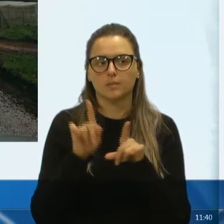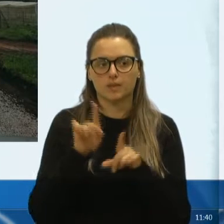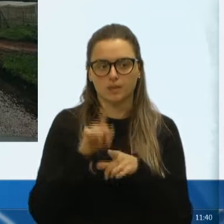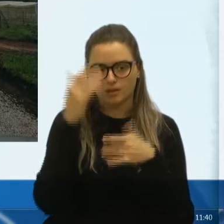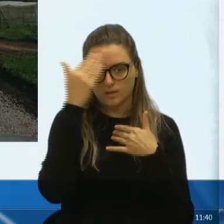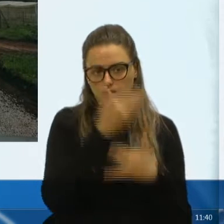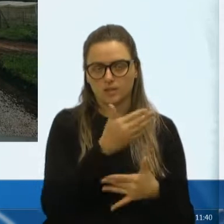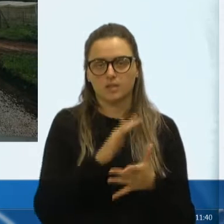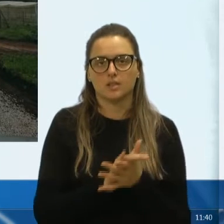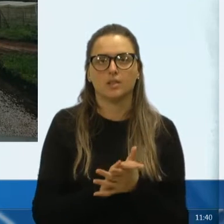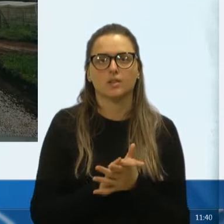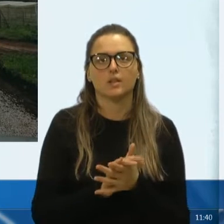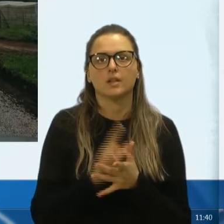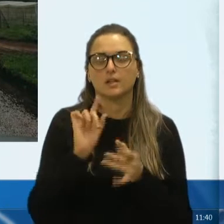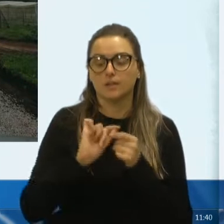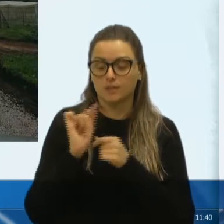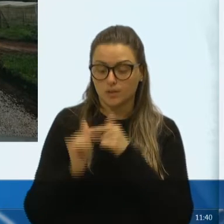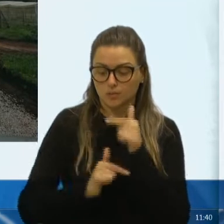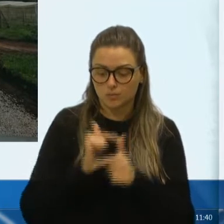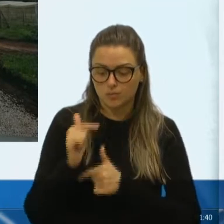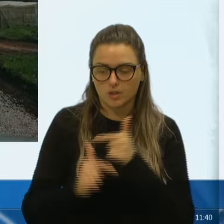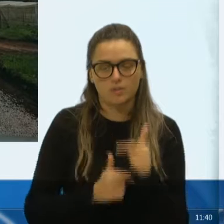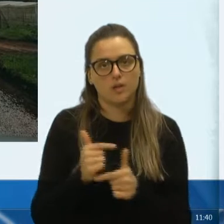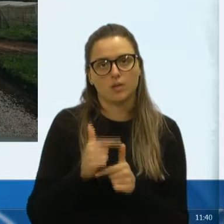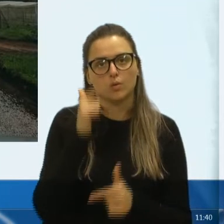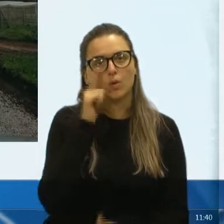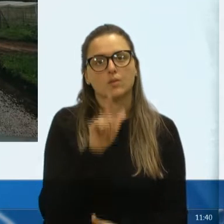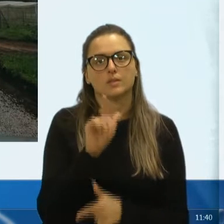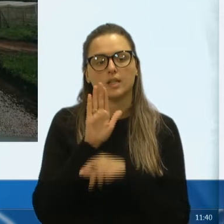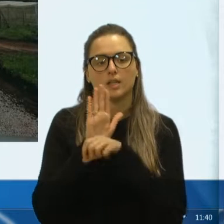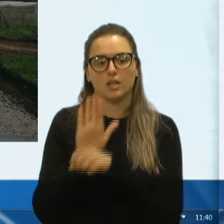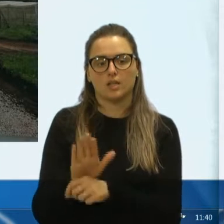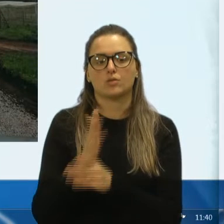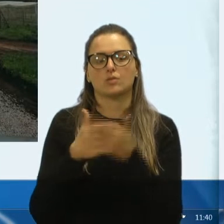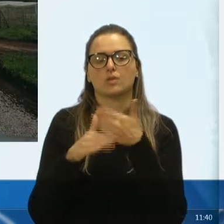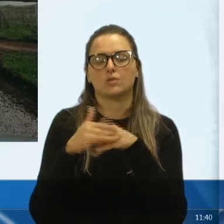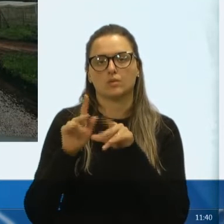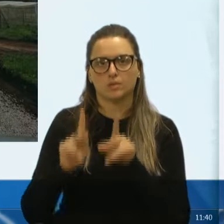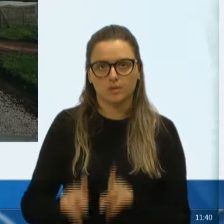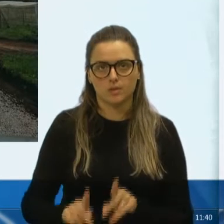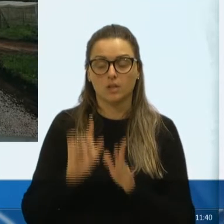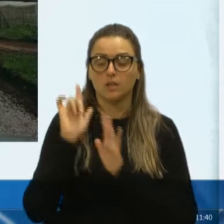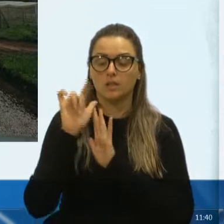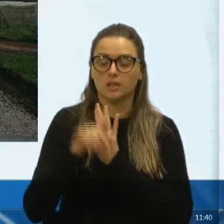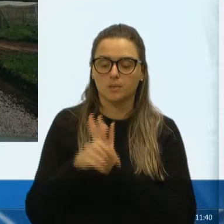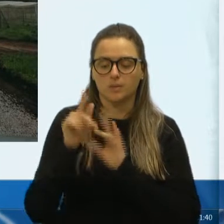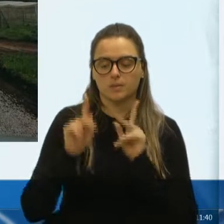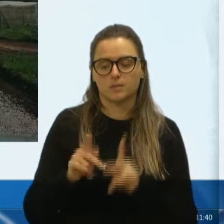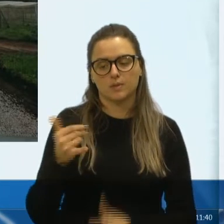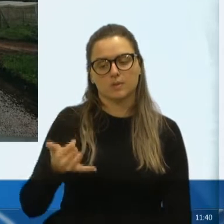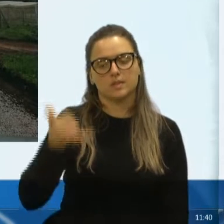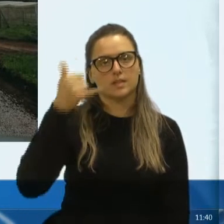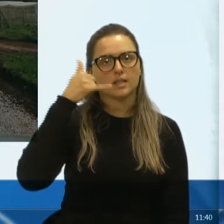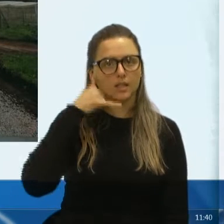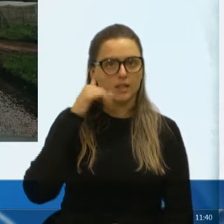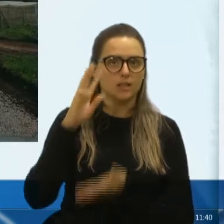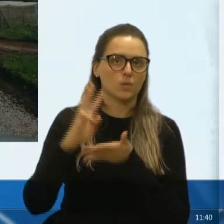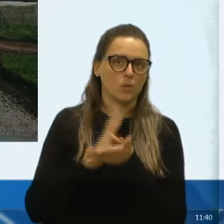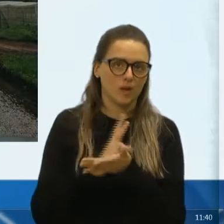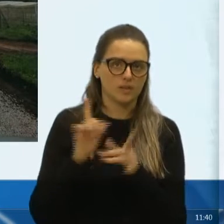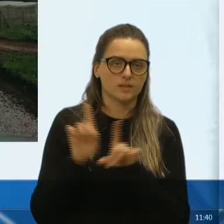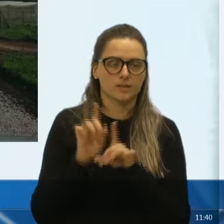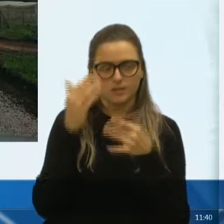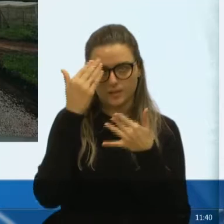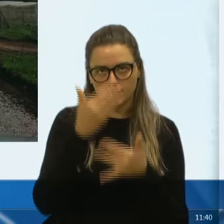bacana, quando a gente vai lá e faz um trabalho, consegue ajudar as pessoas, e depois as pessoas nos ligam, nos mandam mensagem também,